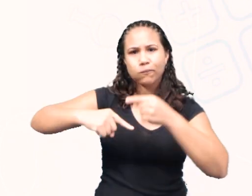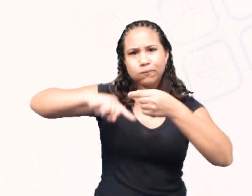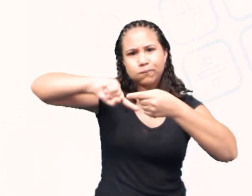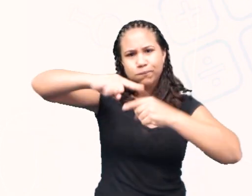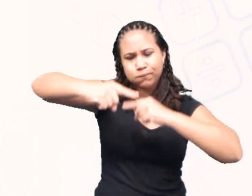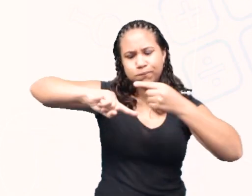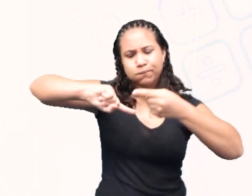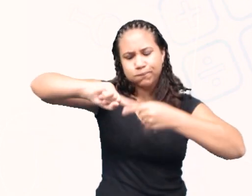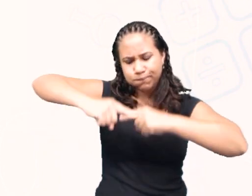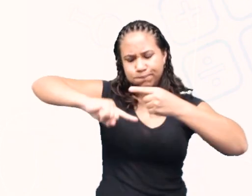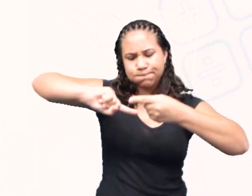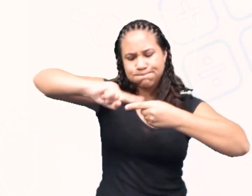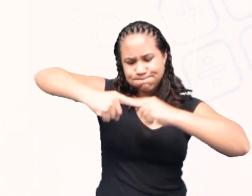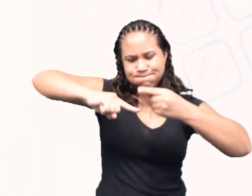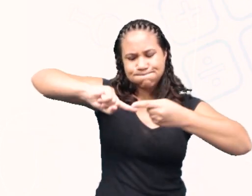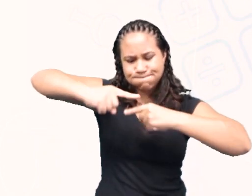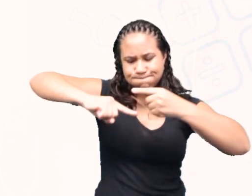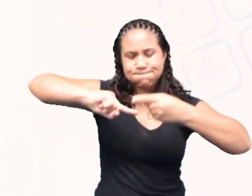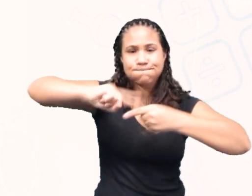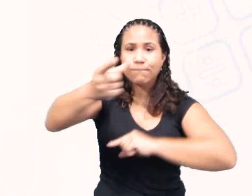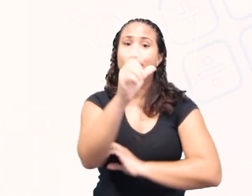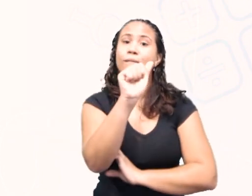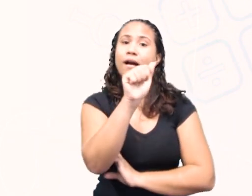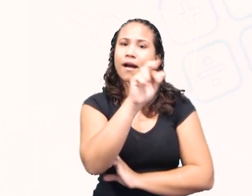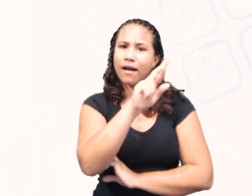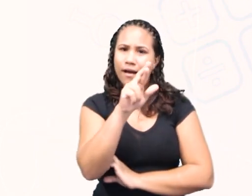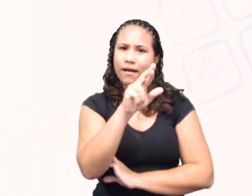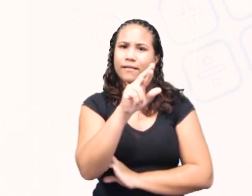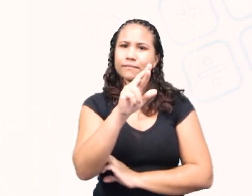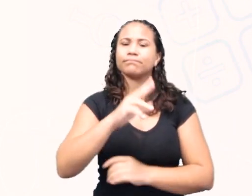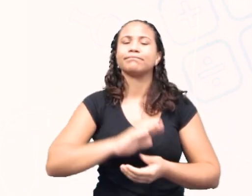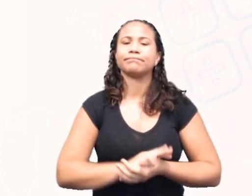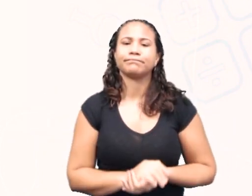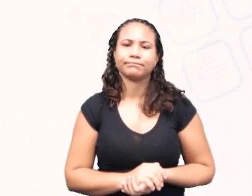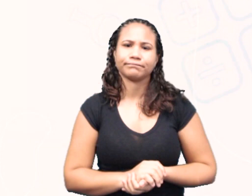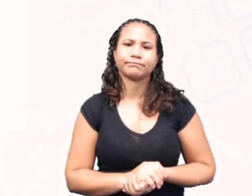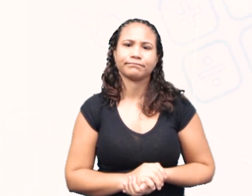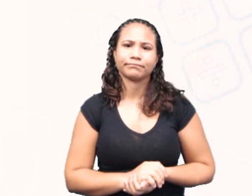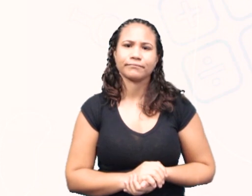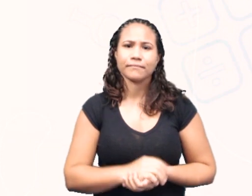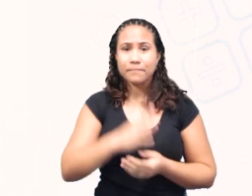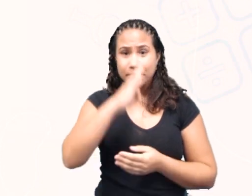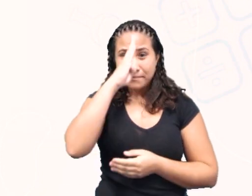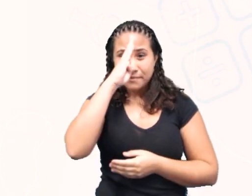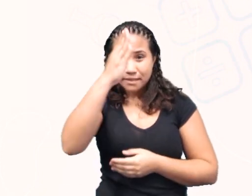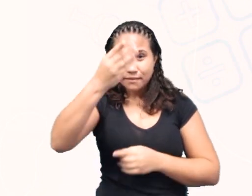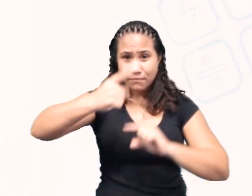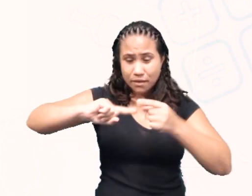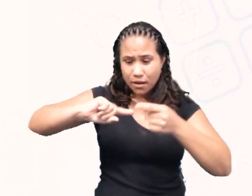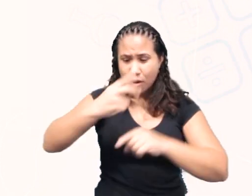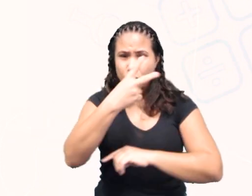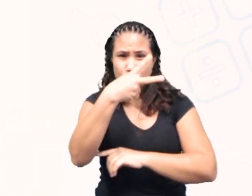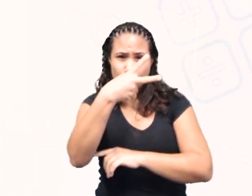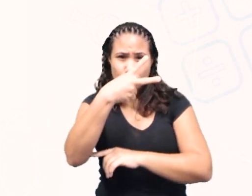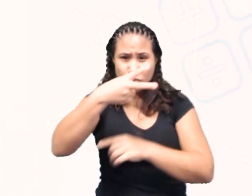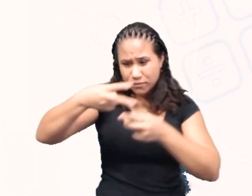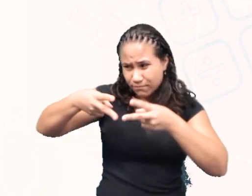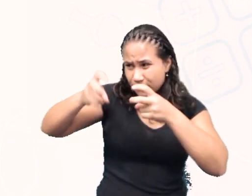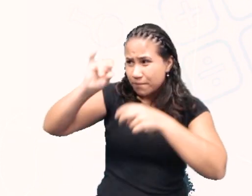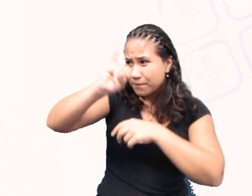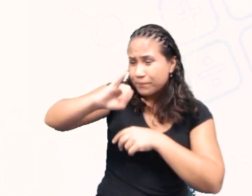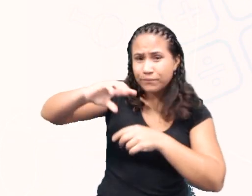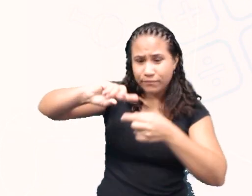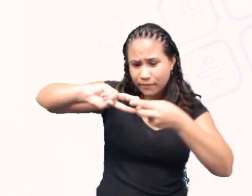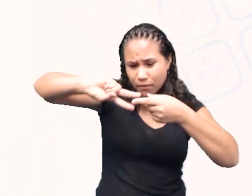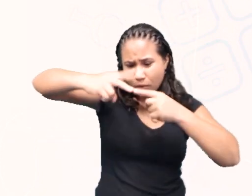do modelo parafuso. Onde as suas principais peças, essas duas peças aí do meio,